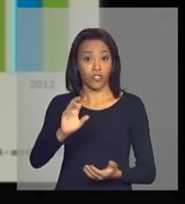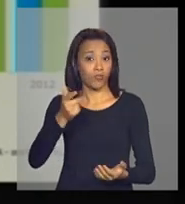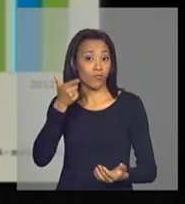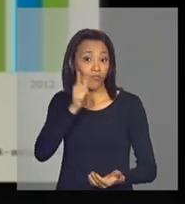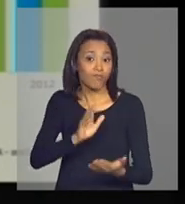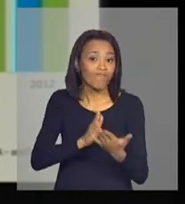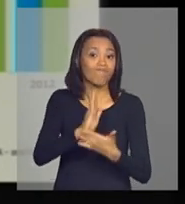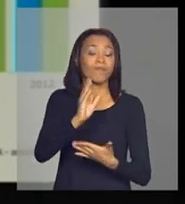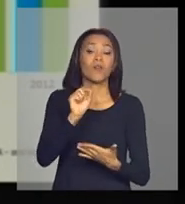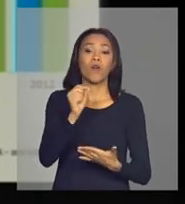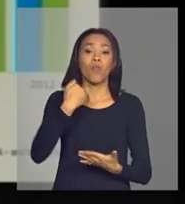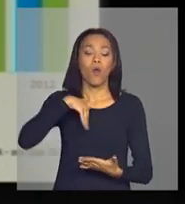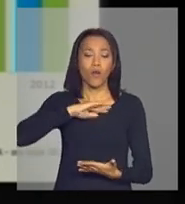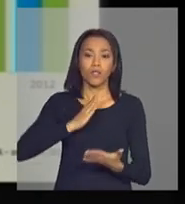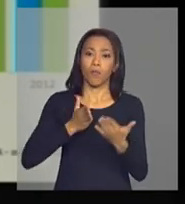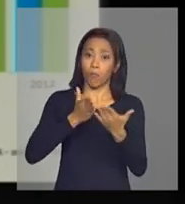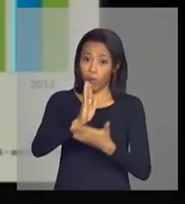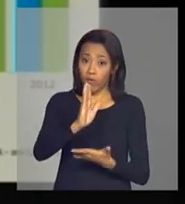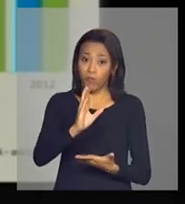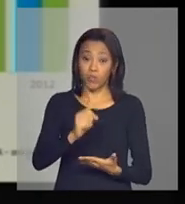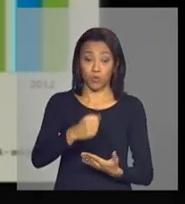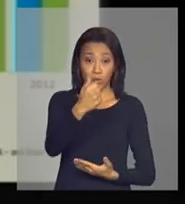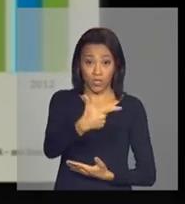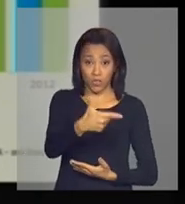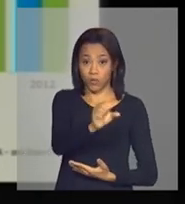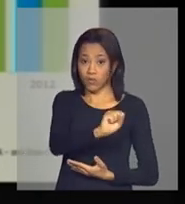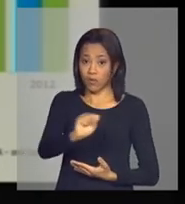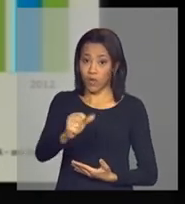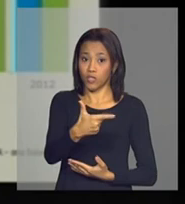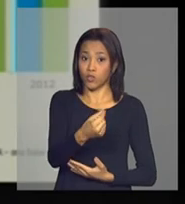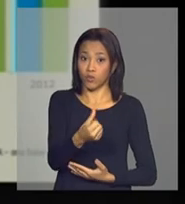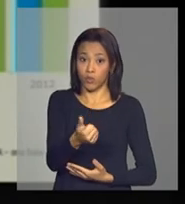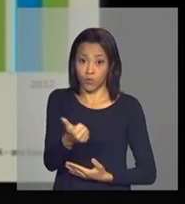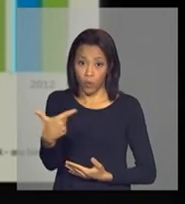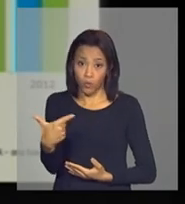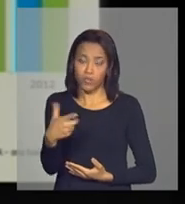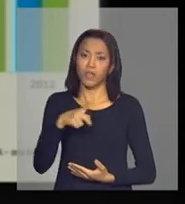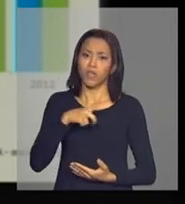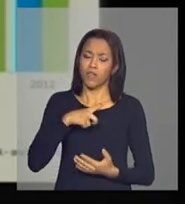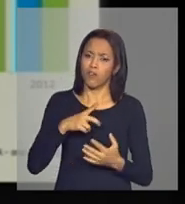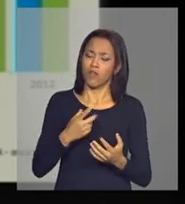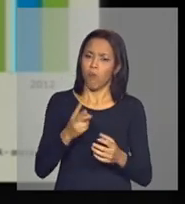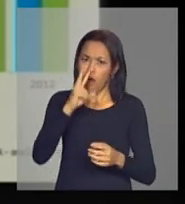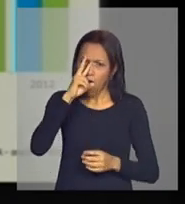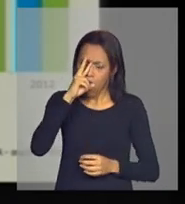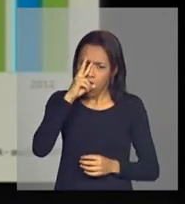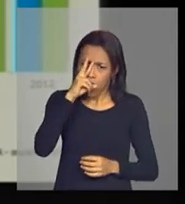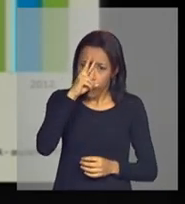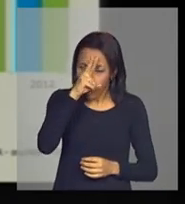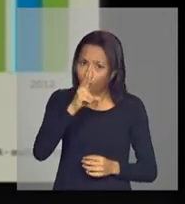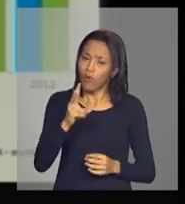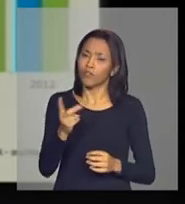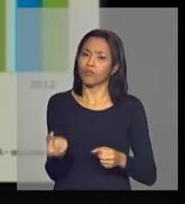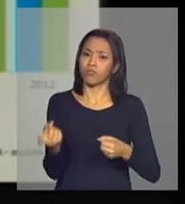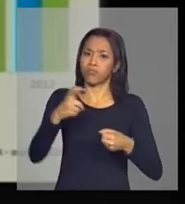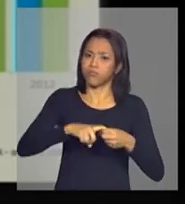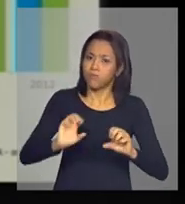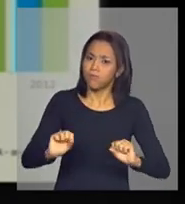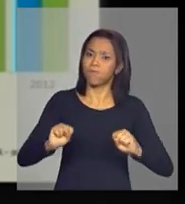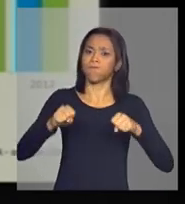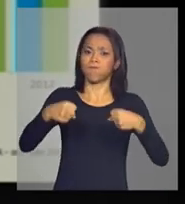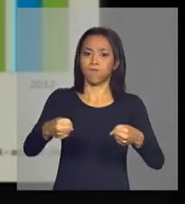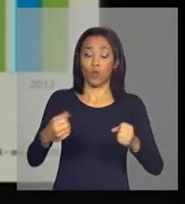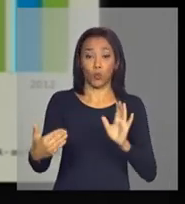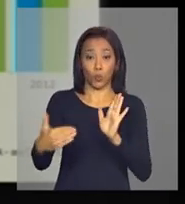aprovamos principalmente no segundo semestre de 2012 houve uma forte recuperação especialmente no último